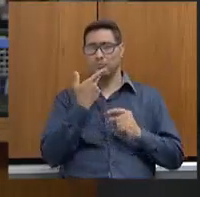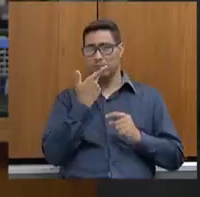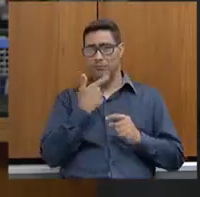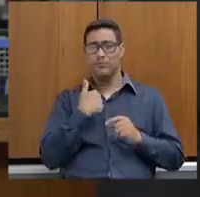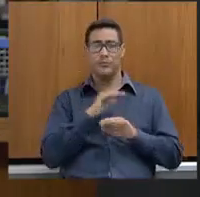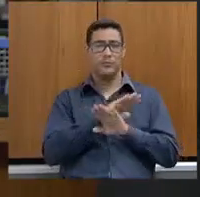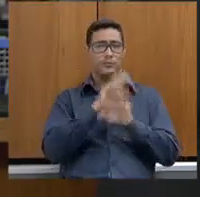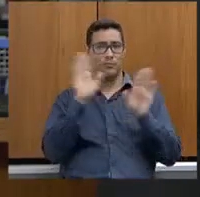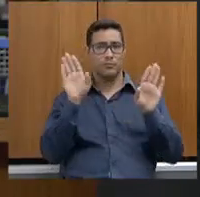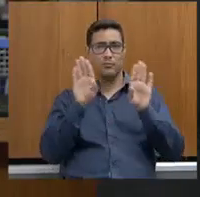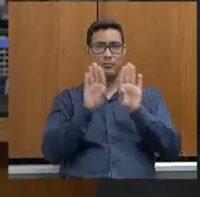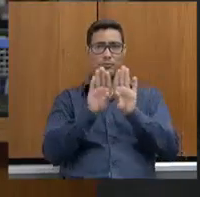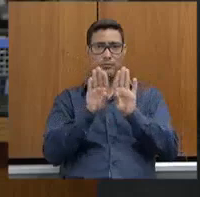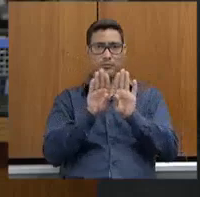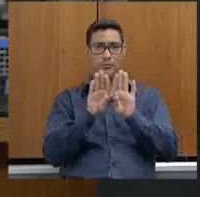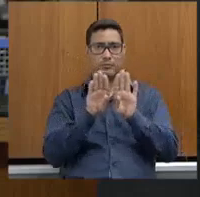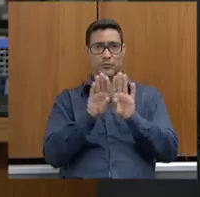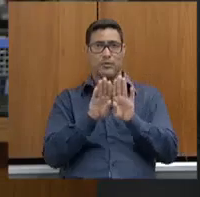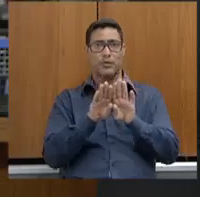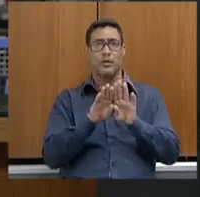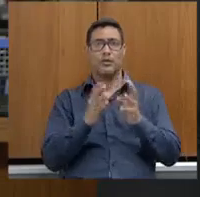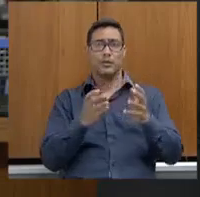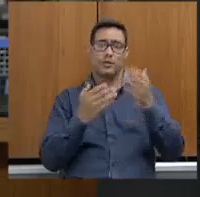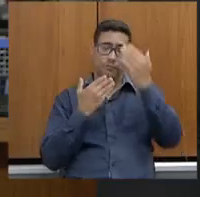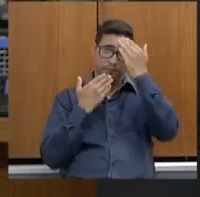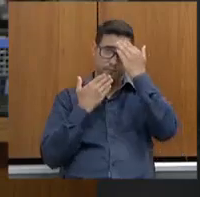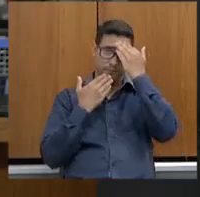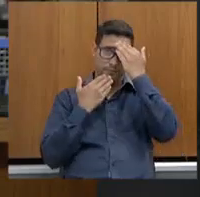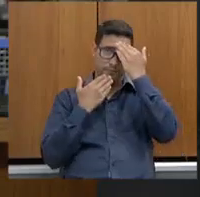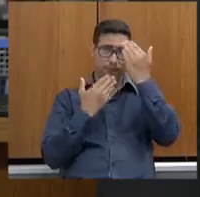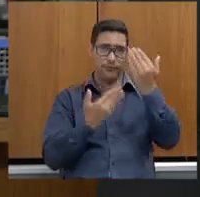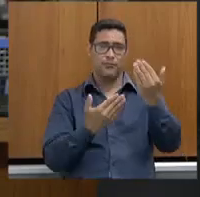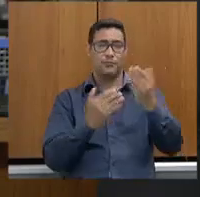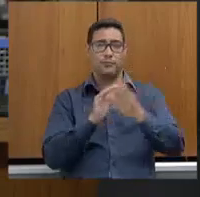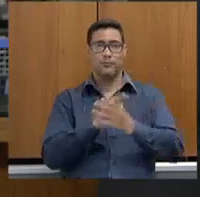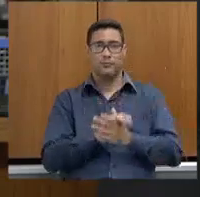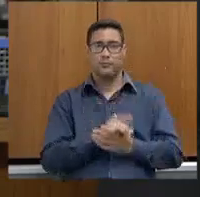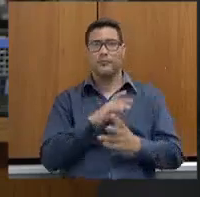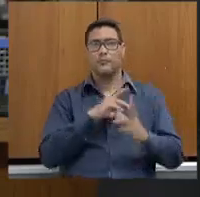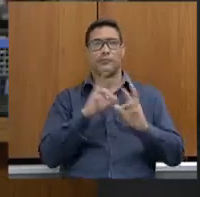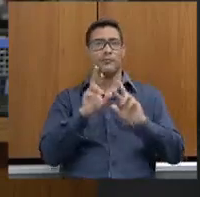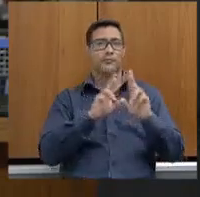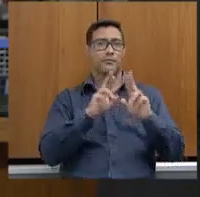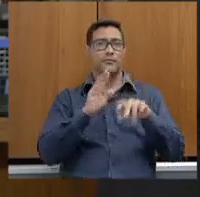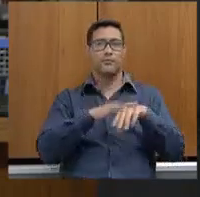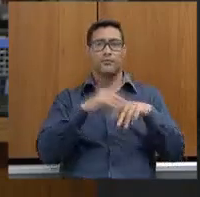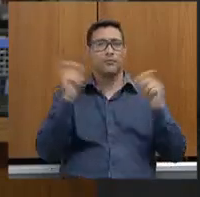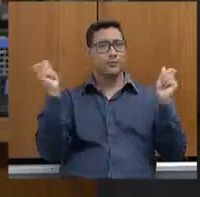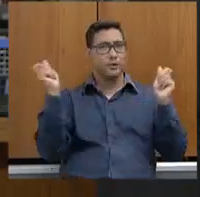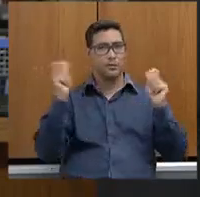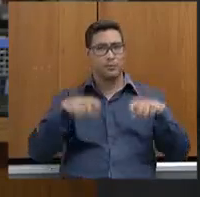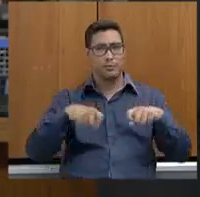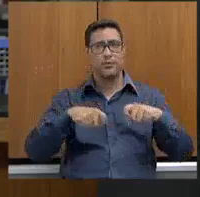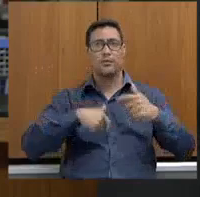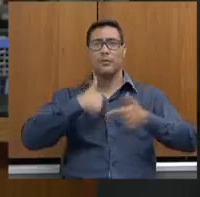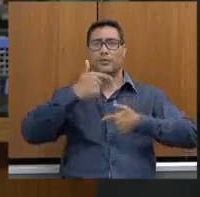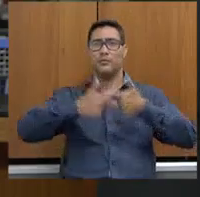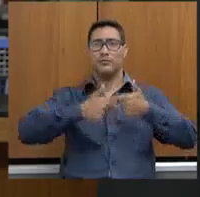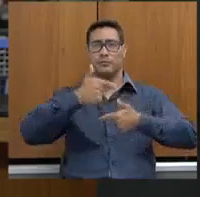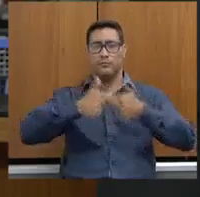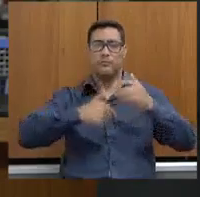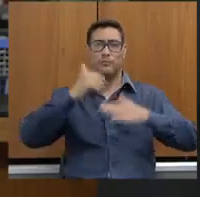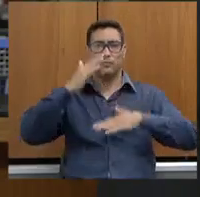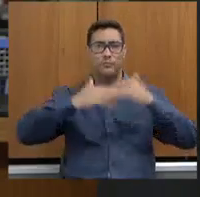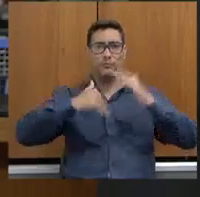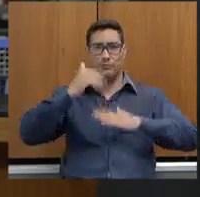O que eu tenho para dizer muito é agradecer essa diferença no trabalho com relação à capacitação dos servidores, a diferença que isso fez.